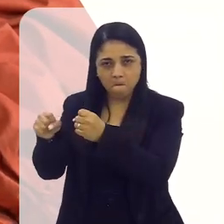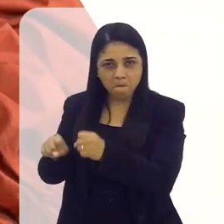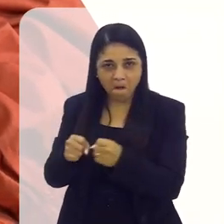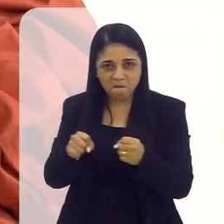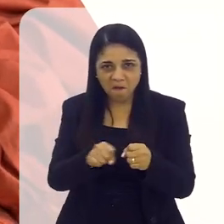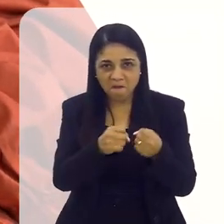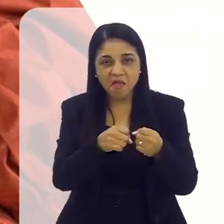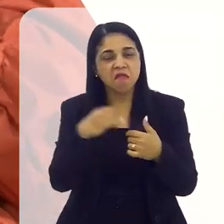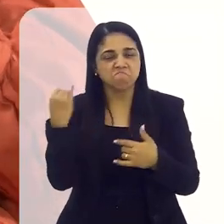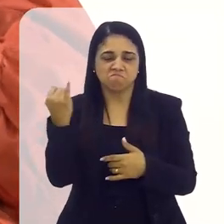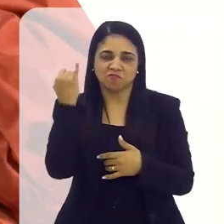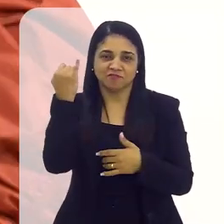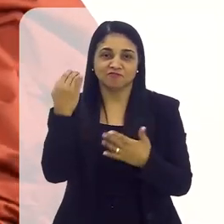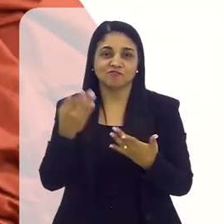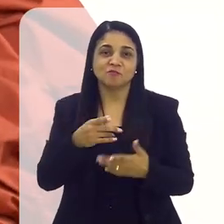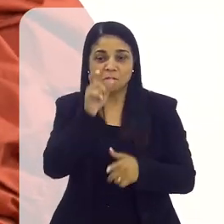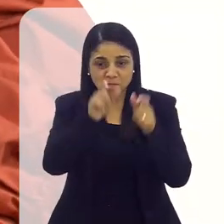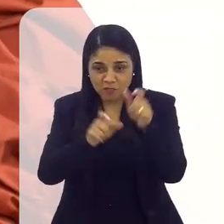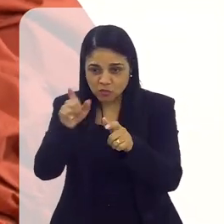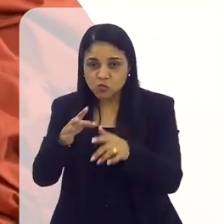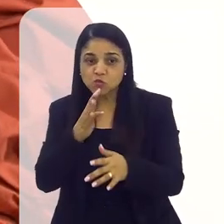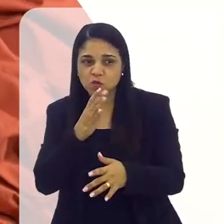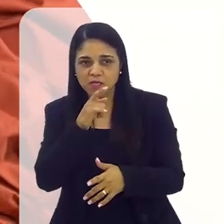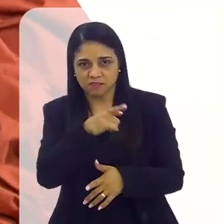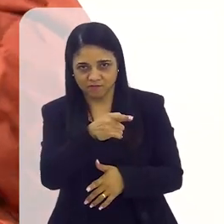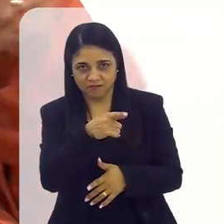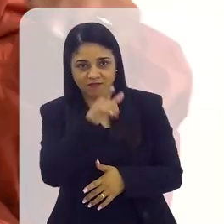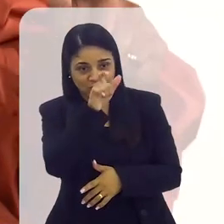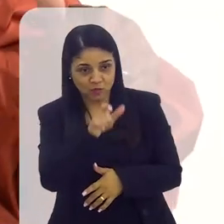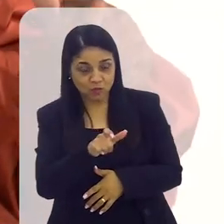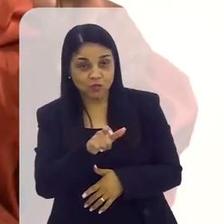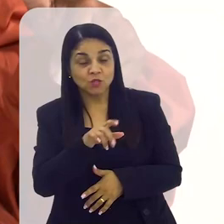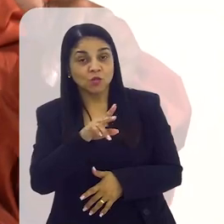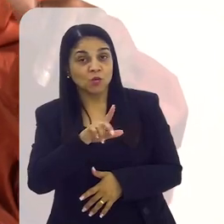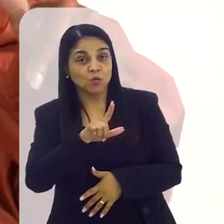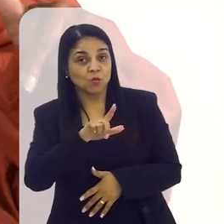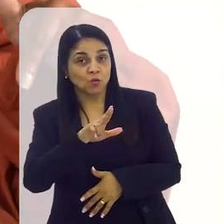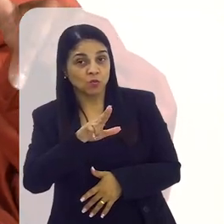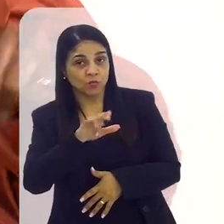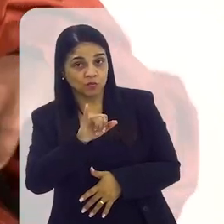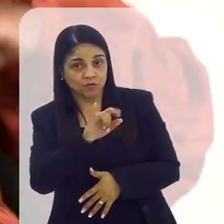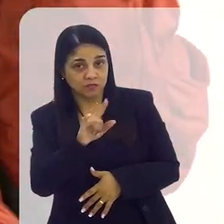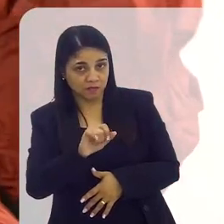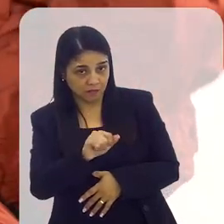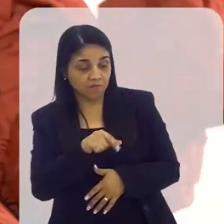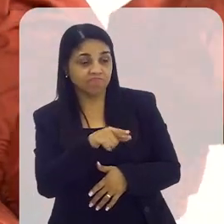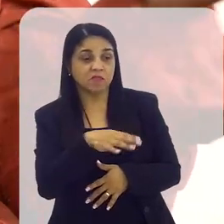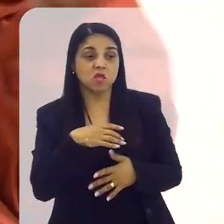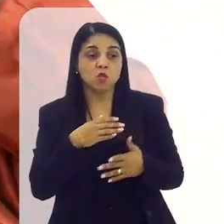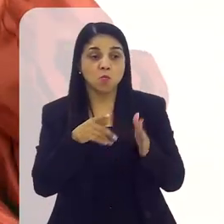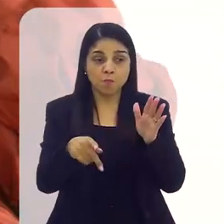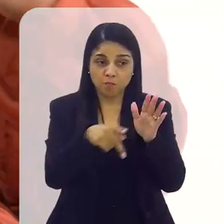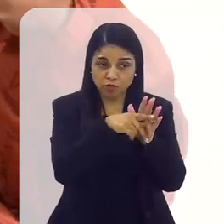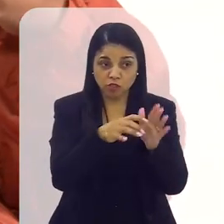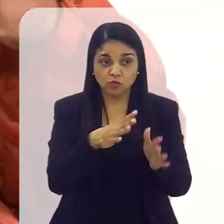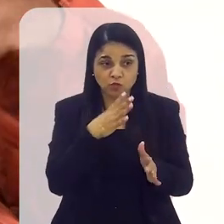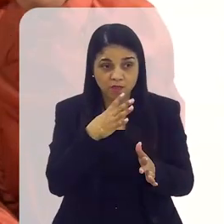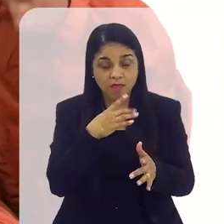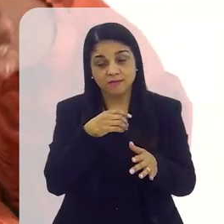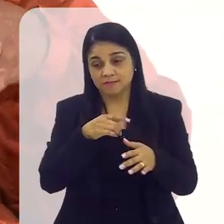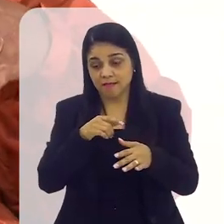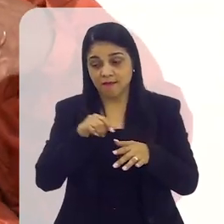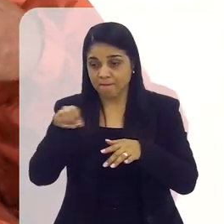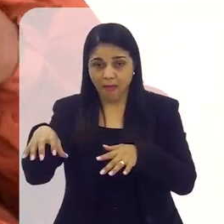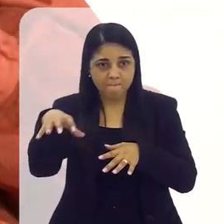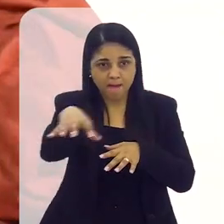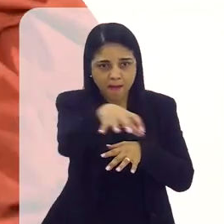importante. Porque, hoje, muitas pessoas que conhecem você, conhecem o projeto, sabem que ele está espalhado em tantos lugares,